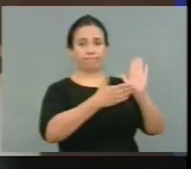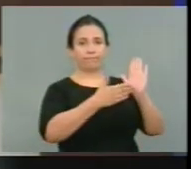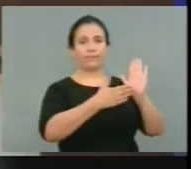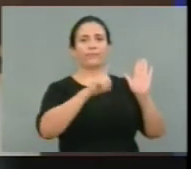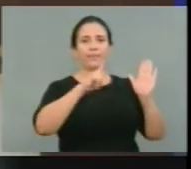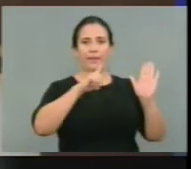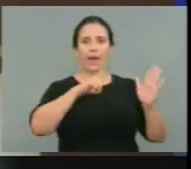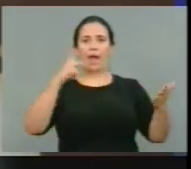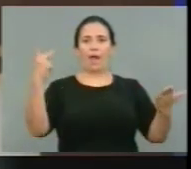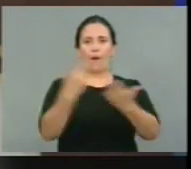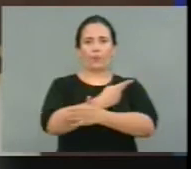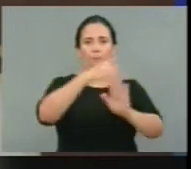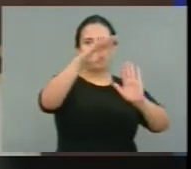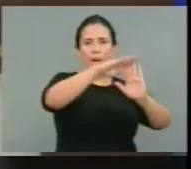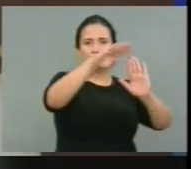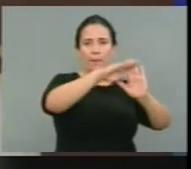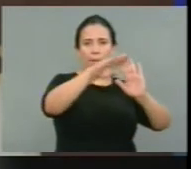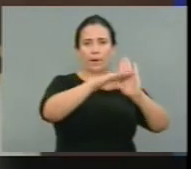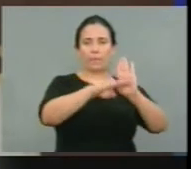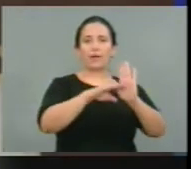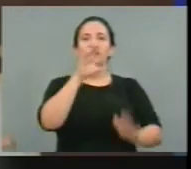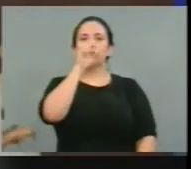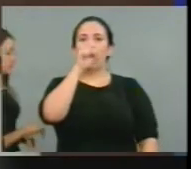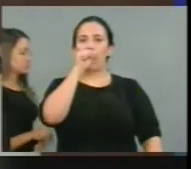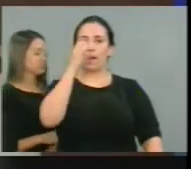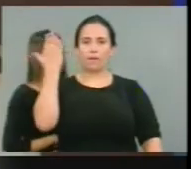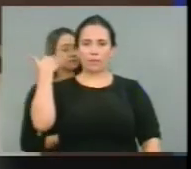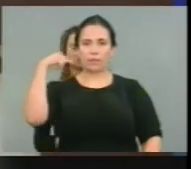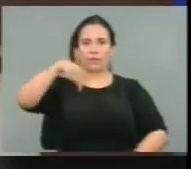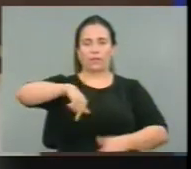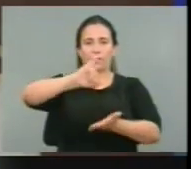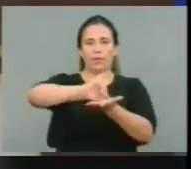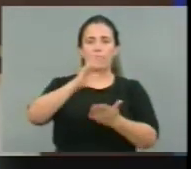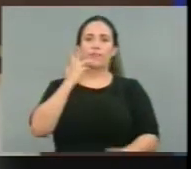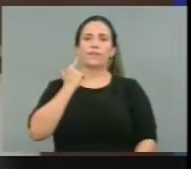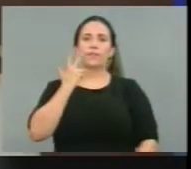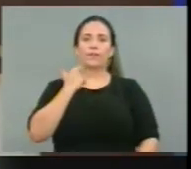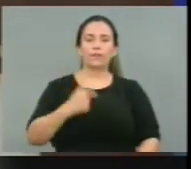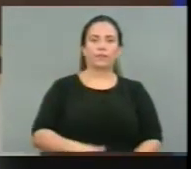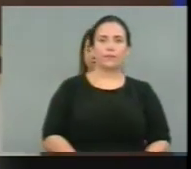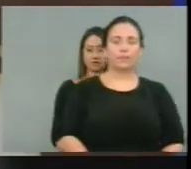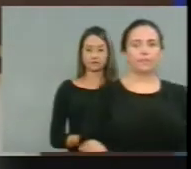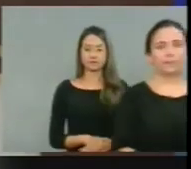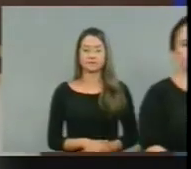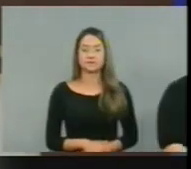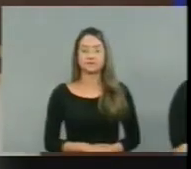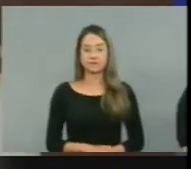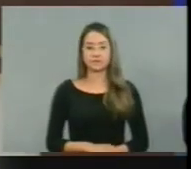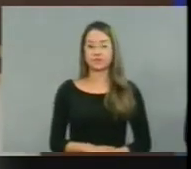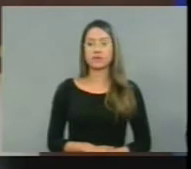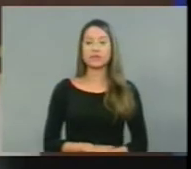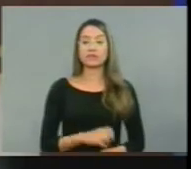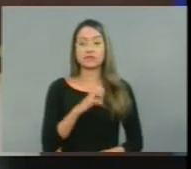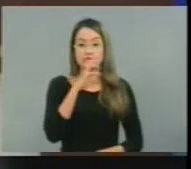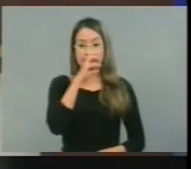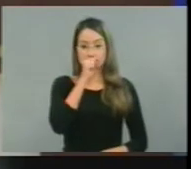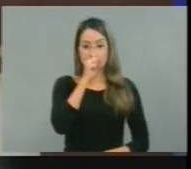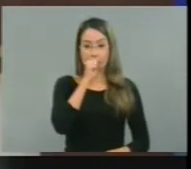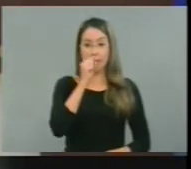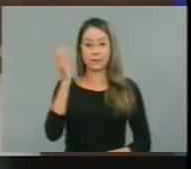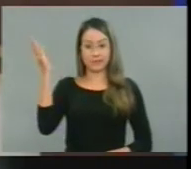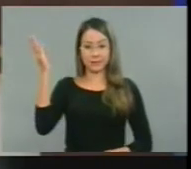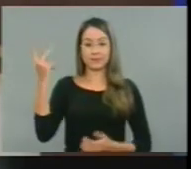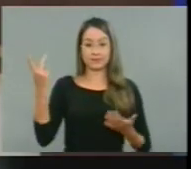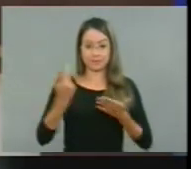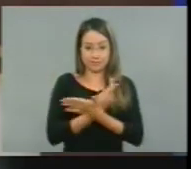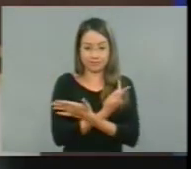de execuções acontecida sábado em Fortaleza, essa série de execuções acontecida sábado em Fortaleza, eu queria